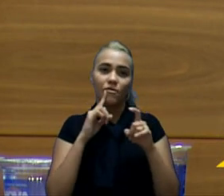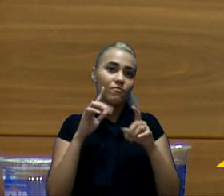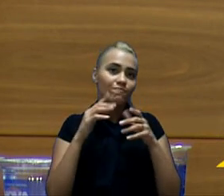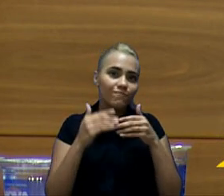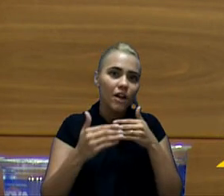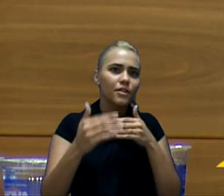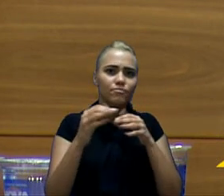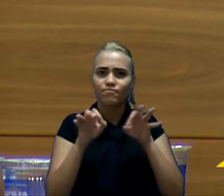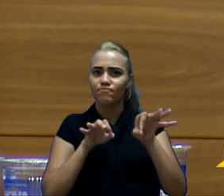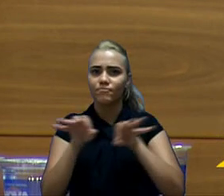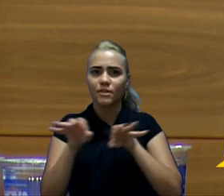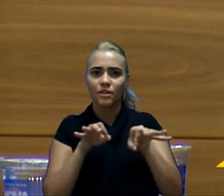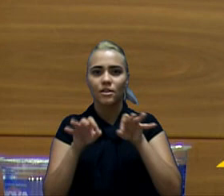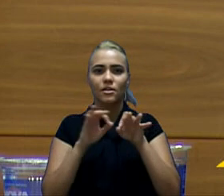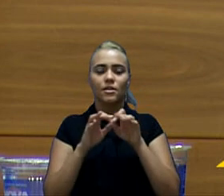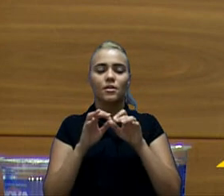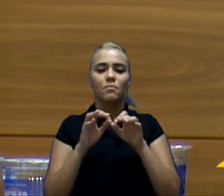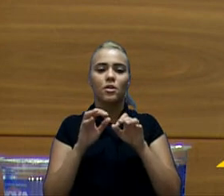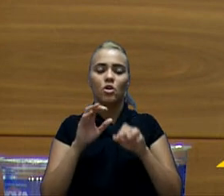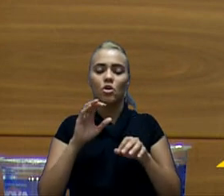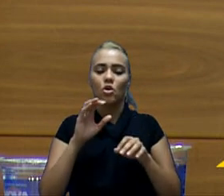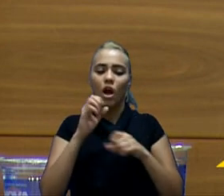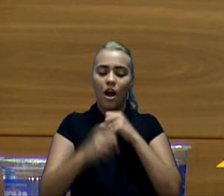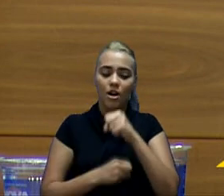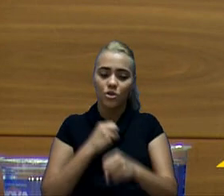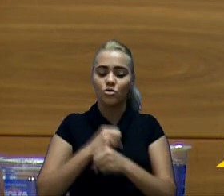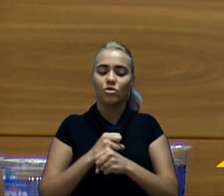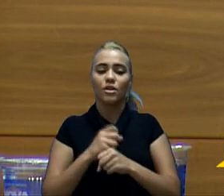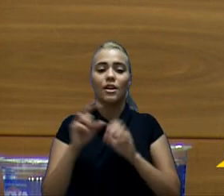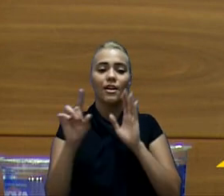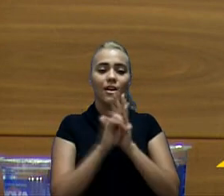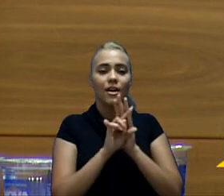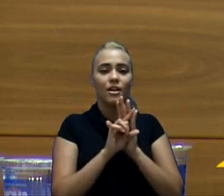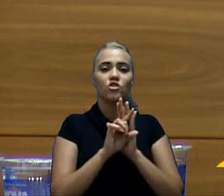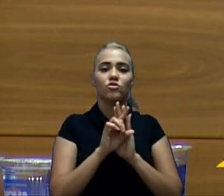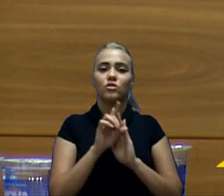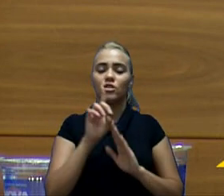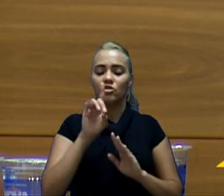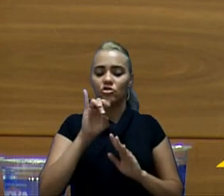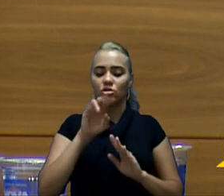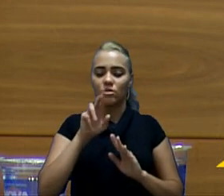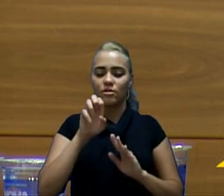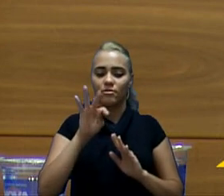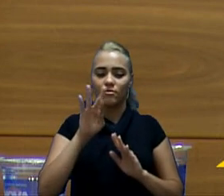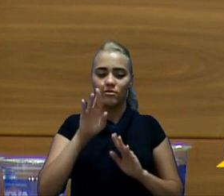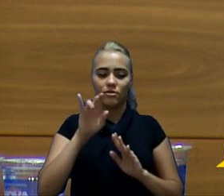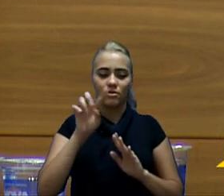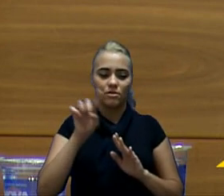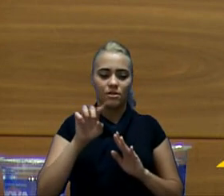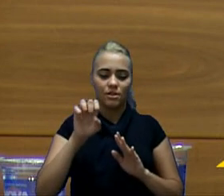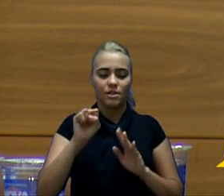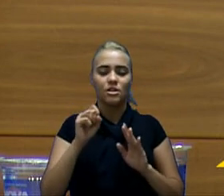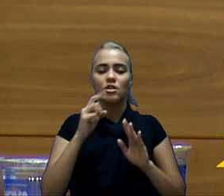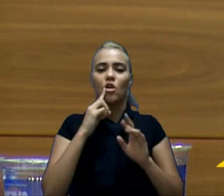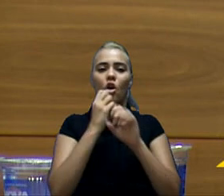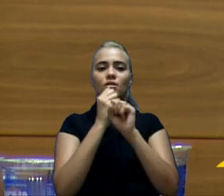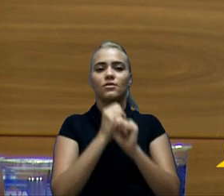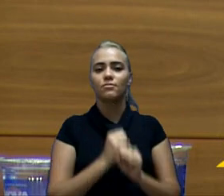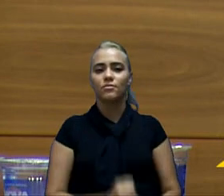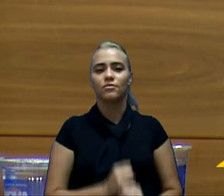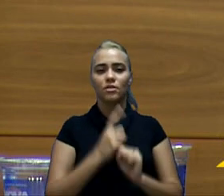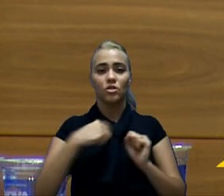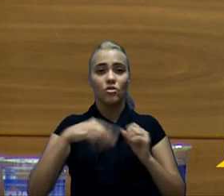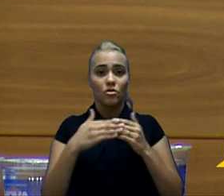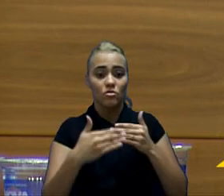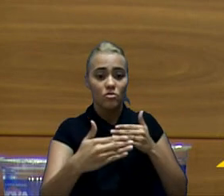a respeito da elaboração do plano plurianual e da lei de diretrizes orçamentárias, que nós também temos que encaminhar aqui para